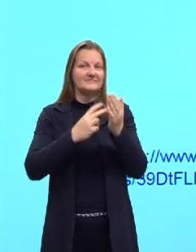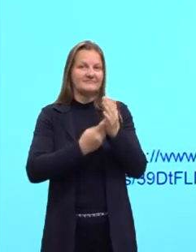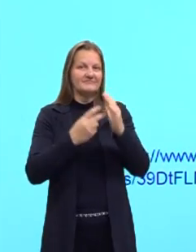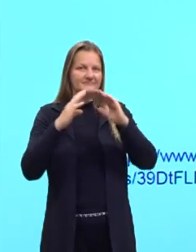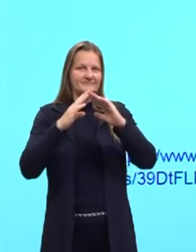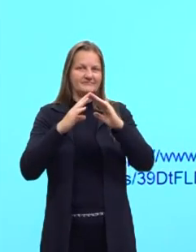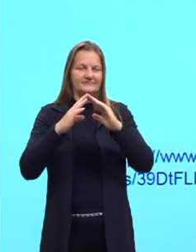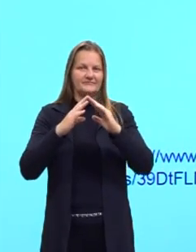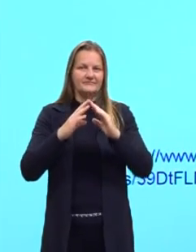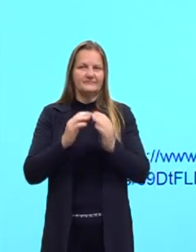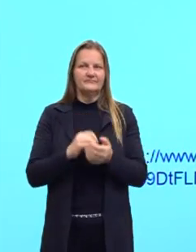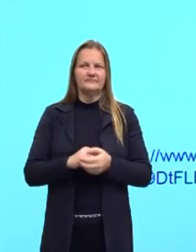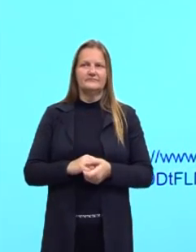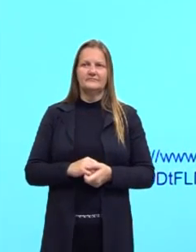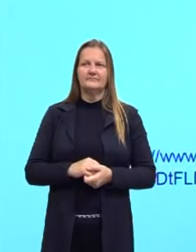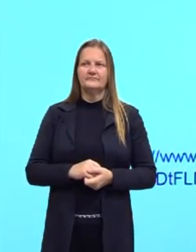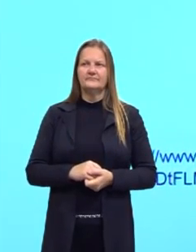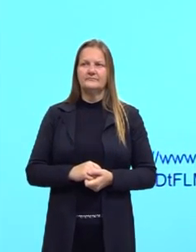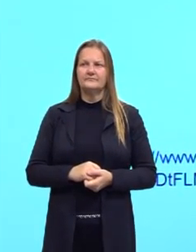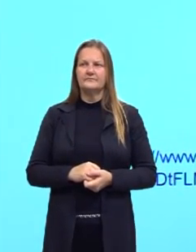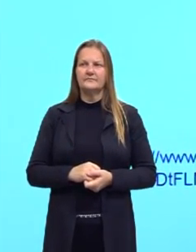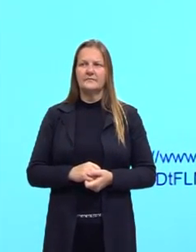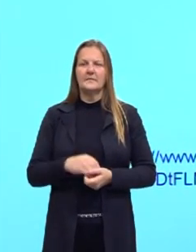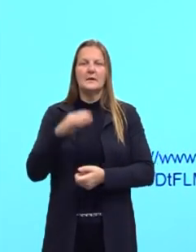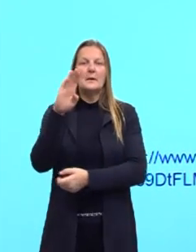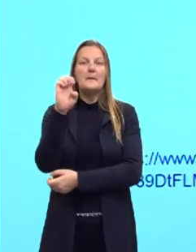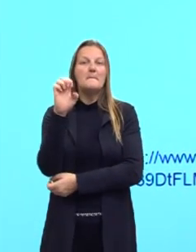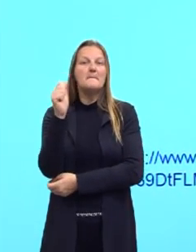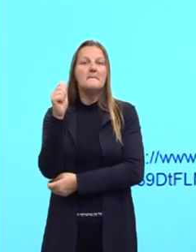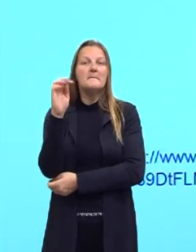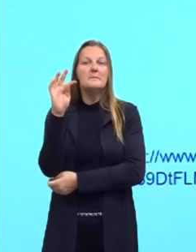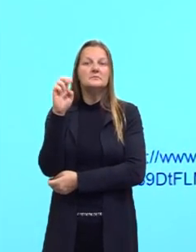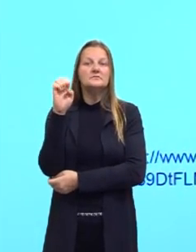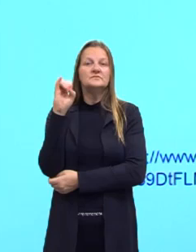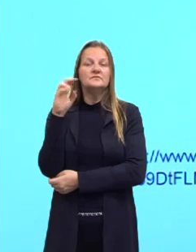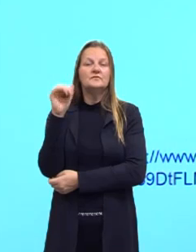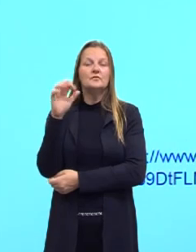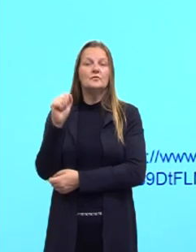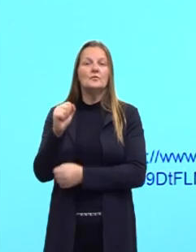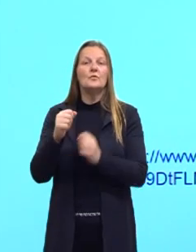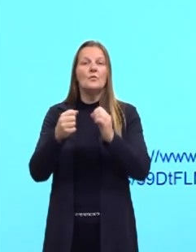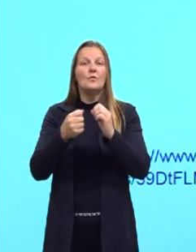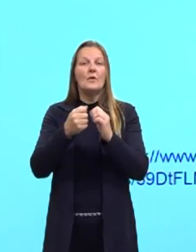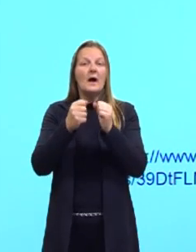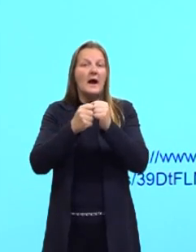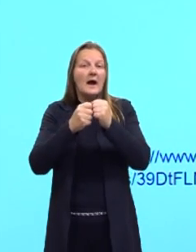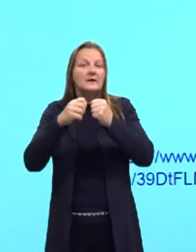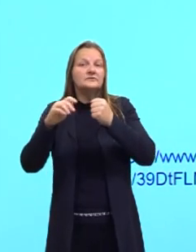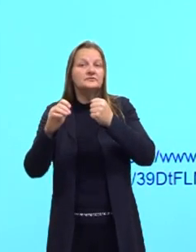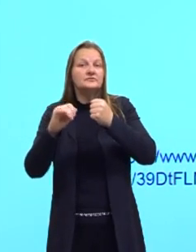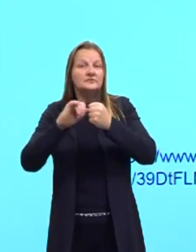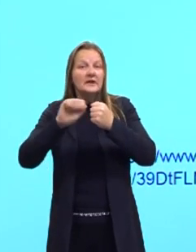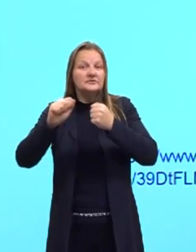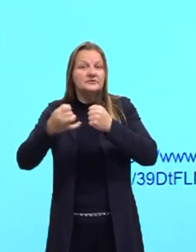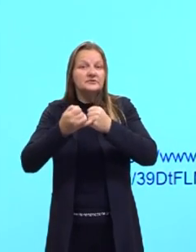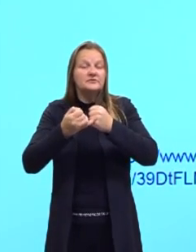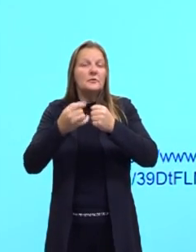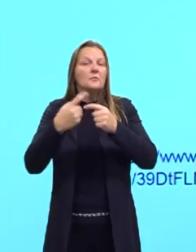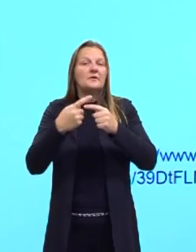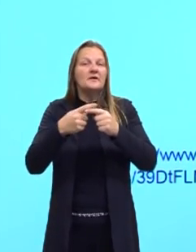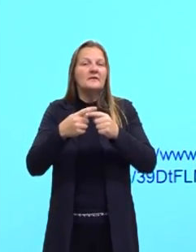certo? É um substantivo. Beautiful é o meu adjetivo. Está vendo? Ele está